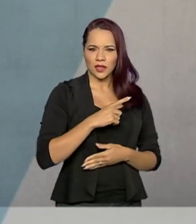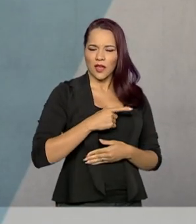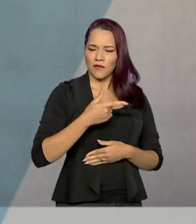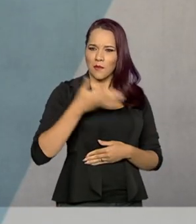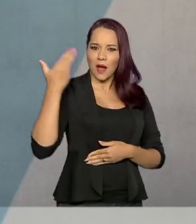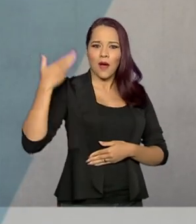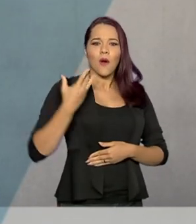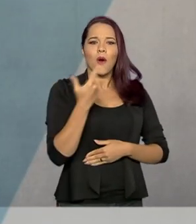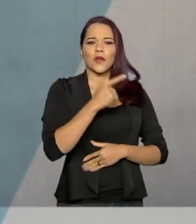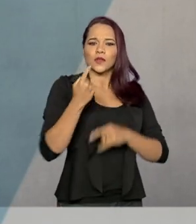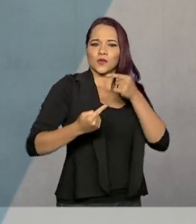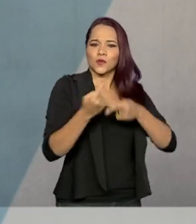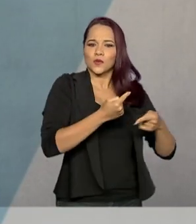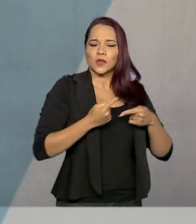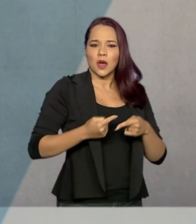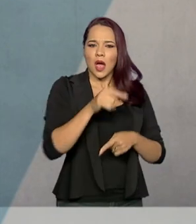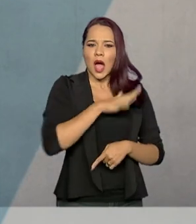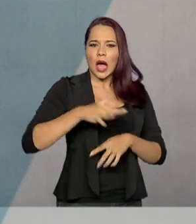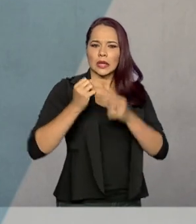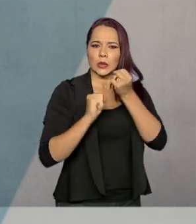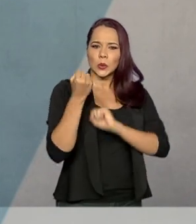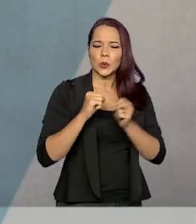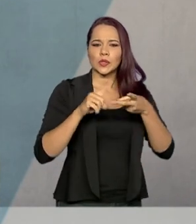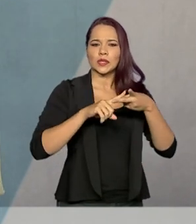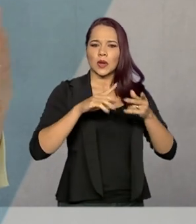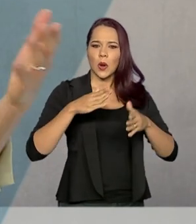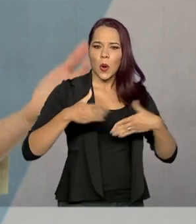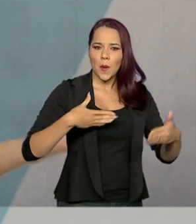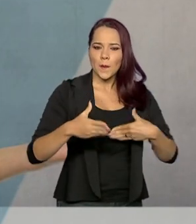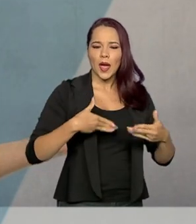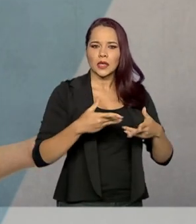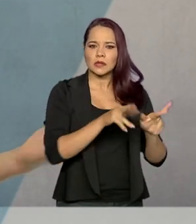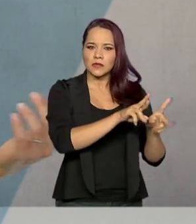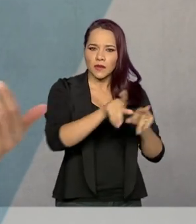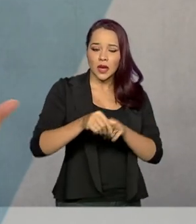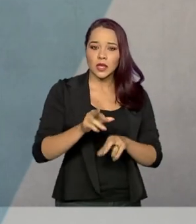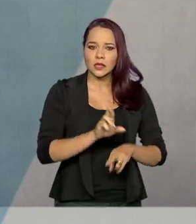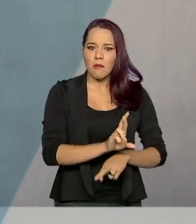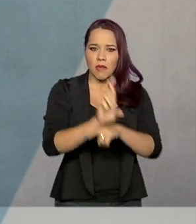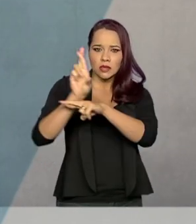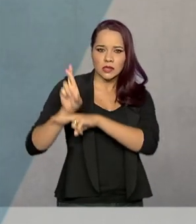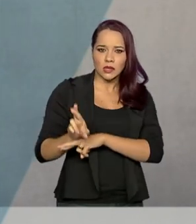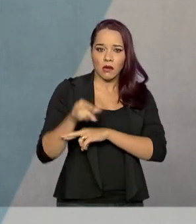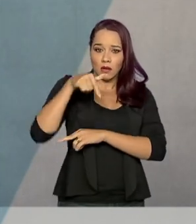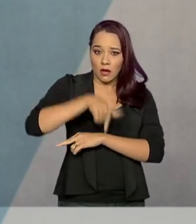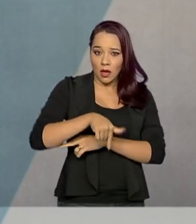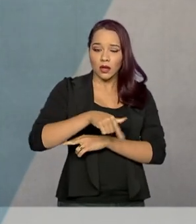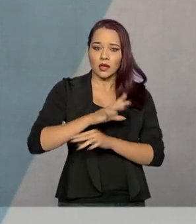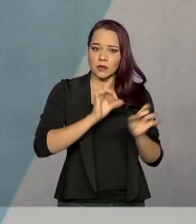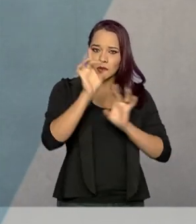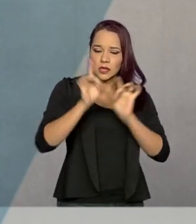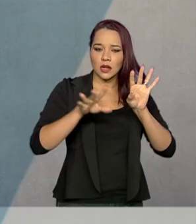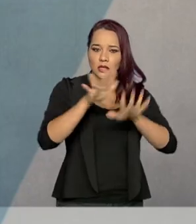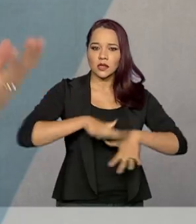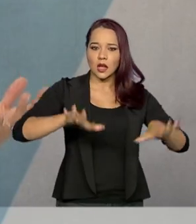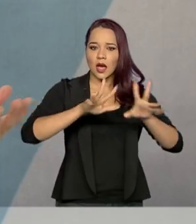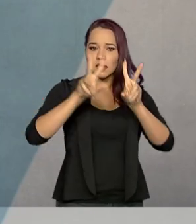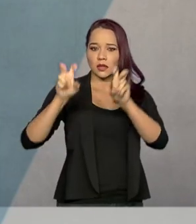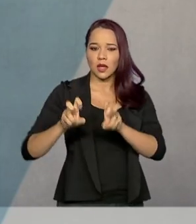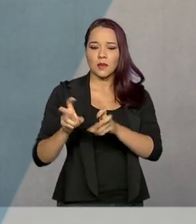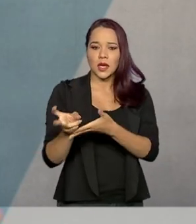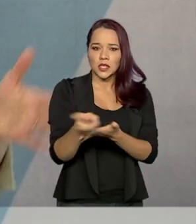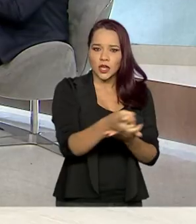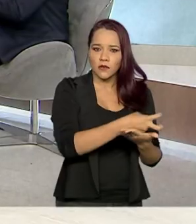discussões, o pessoal da indústria, o pessoal do comércio, diversos representantes estiveram aqui, especialistas em reforma tributária, em